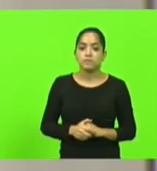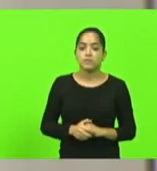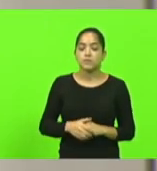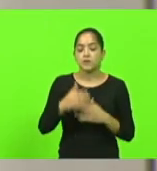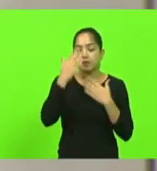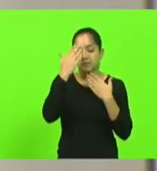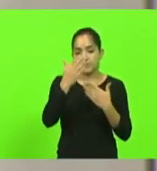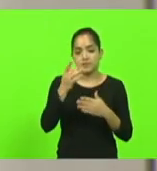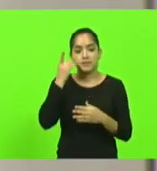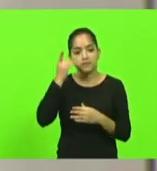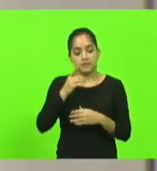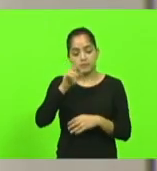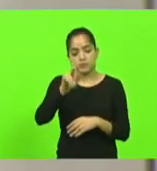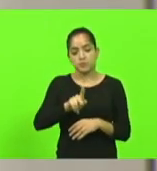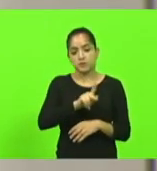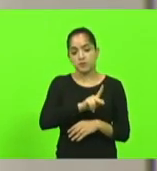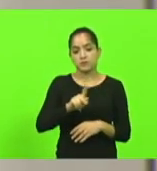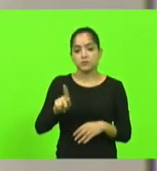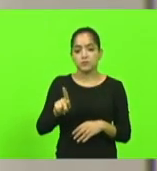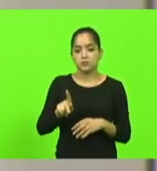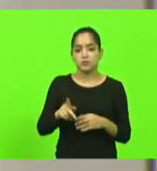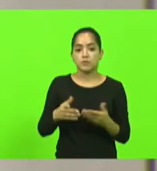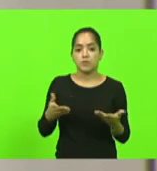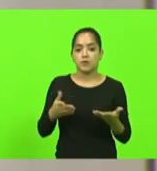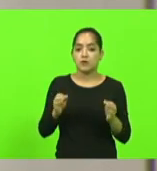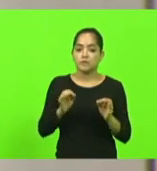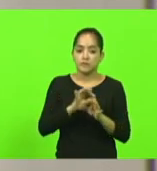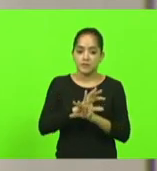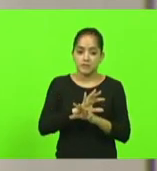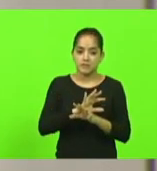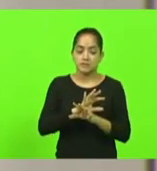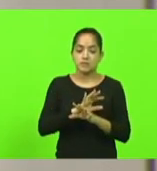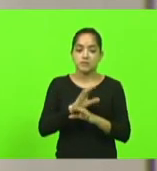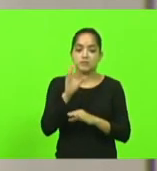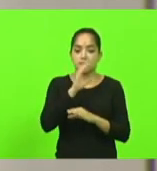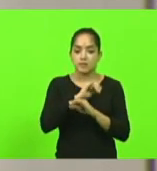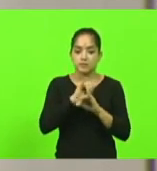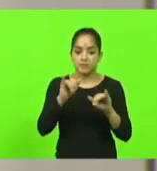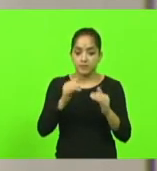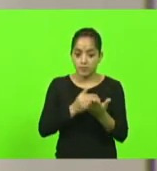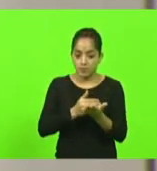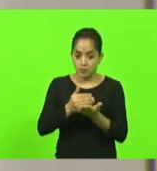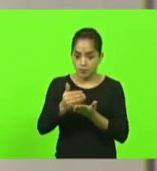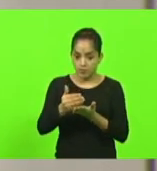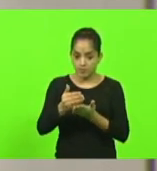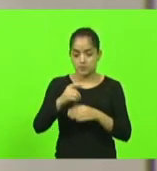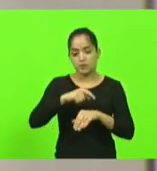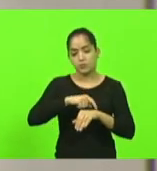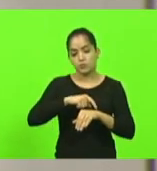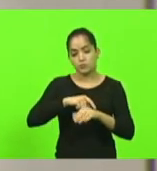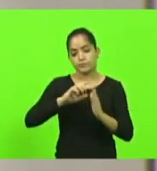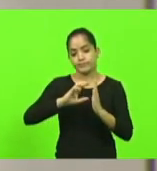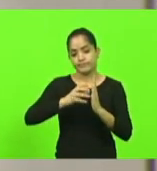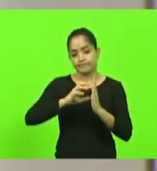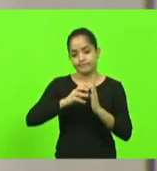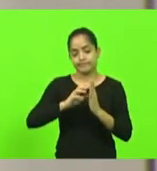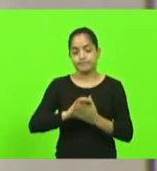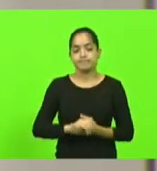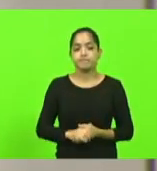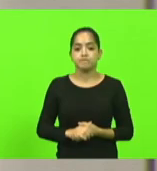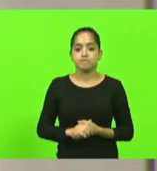deputado padre Pedro finalizando agora breves comunicações entraremos em horário destinado aos partidos políticos